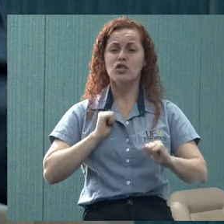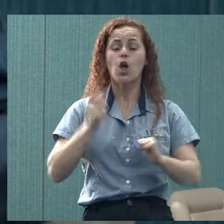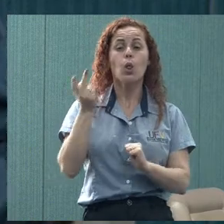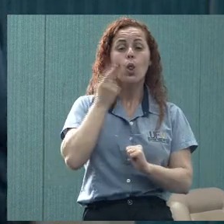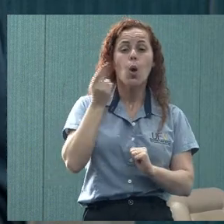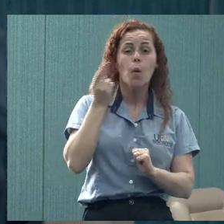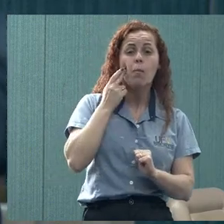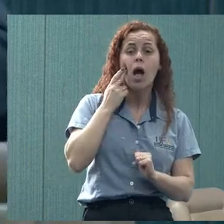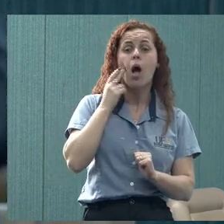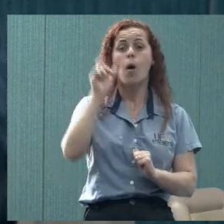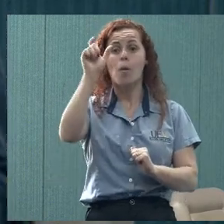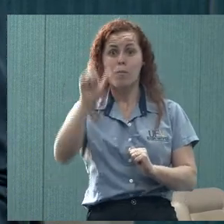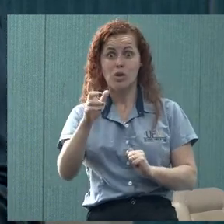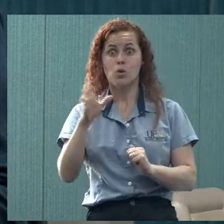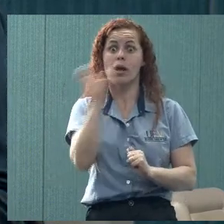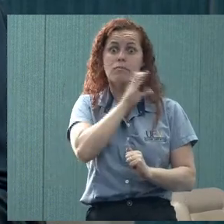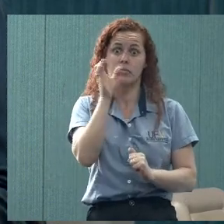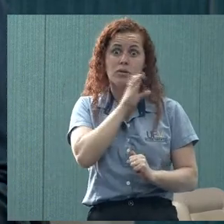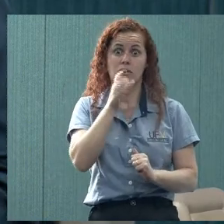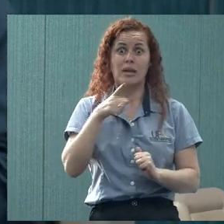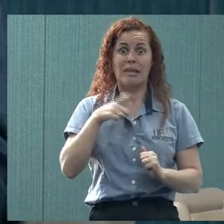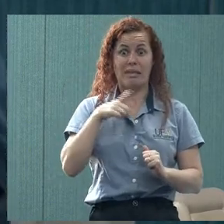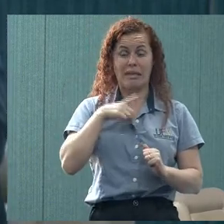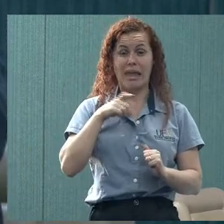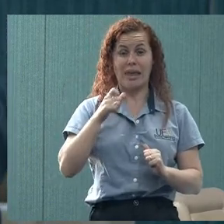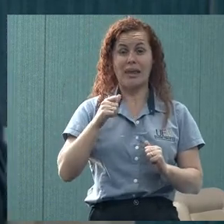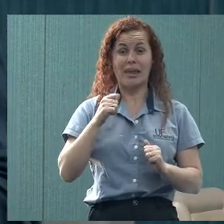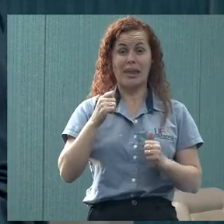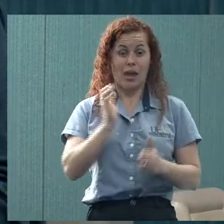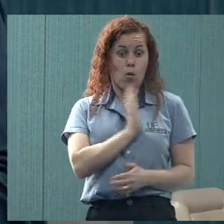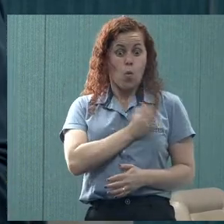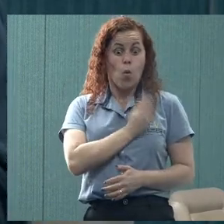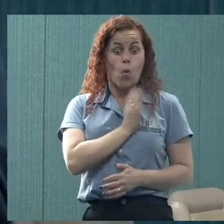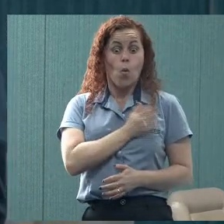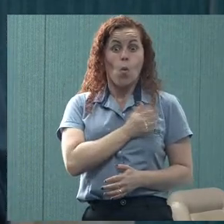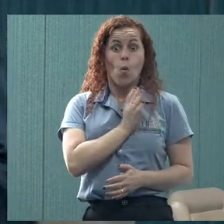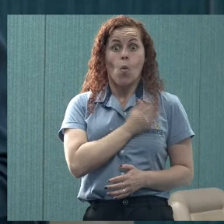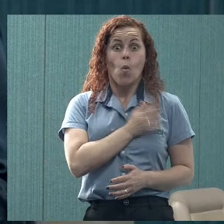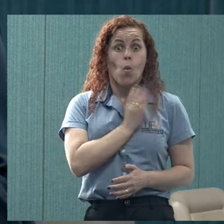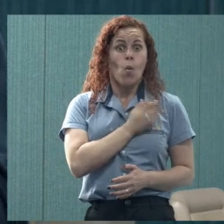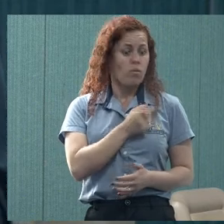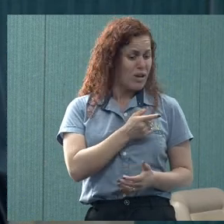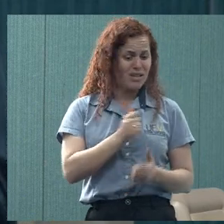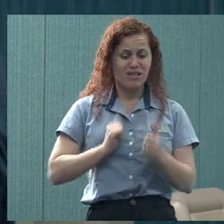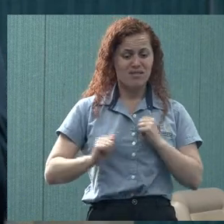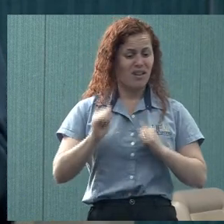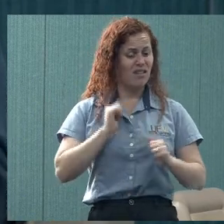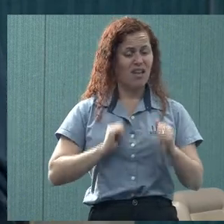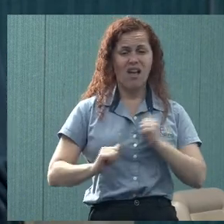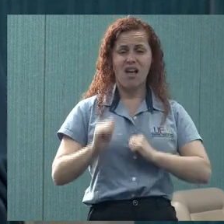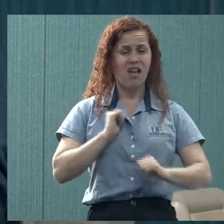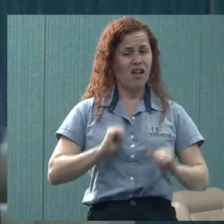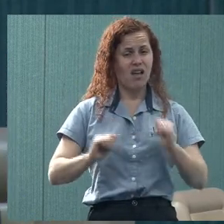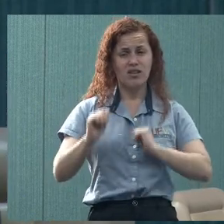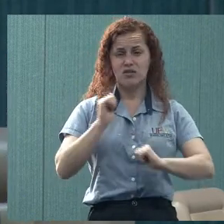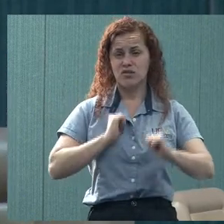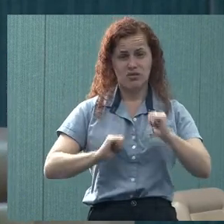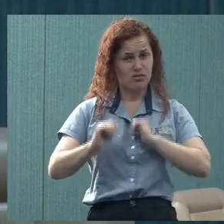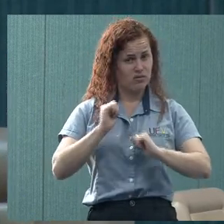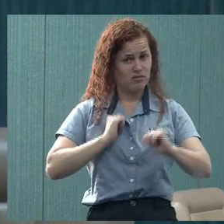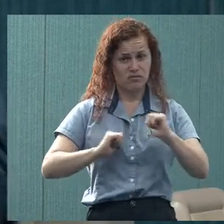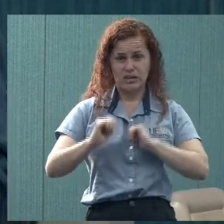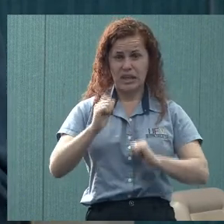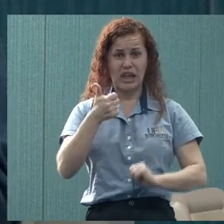comum a pessoa chegar às vezes até numa emergência falando que está tendo um ataque cardíaco e você vai ver um ataque de ansiedade, mas o ataque de ansiedade